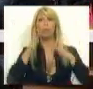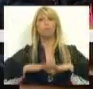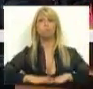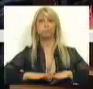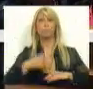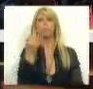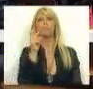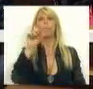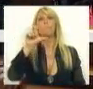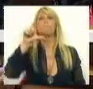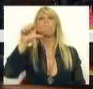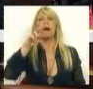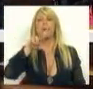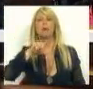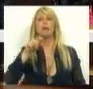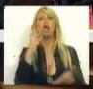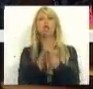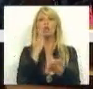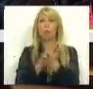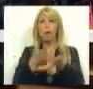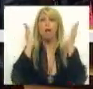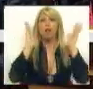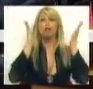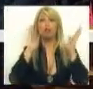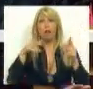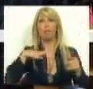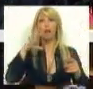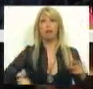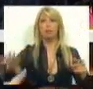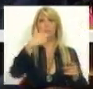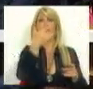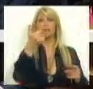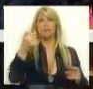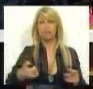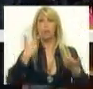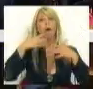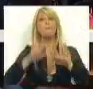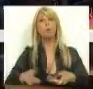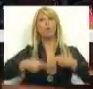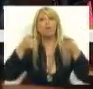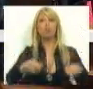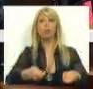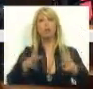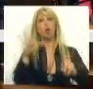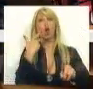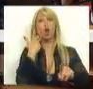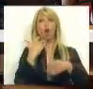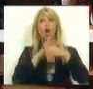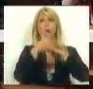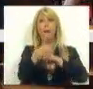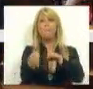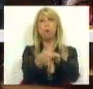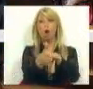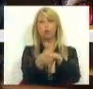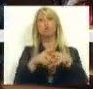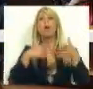Parque Escolar, parou o investimento na Estrada Nacional 125, parou os investimentos nos pequenos portos, parou o investimento público.